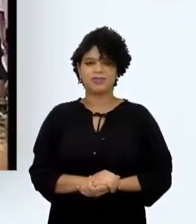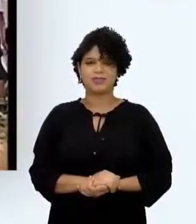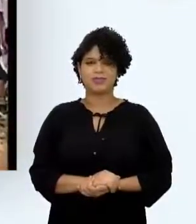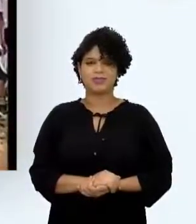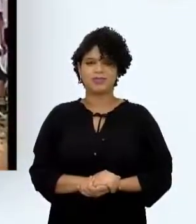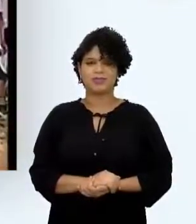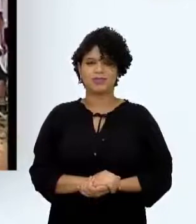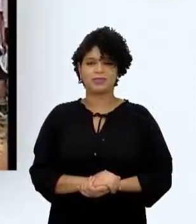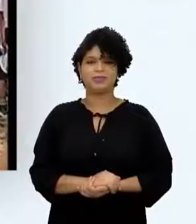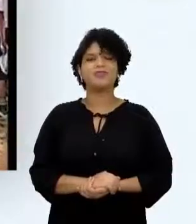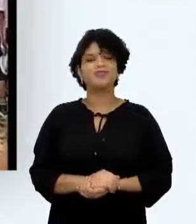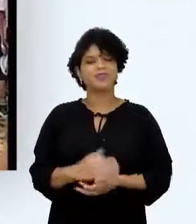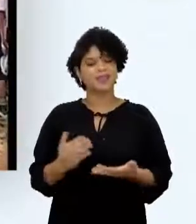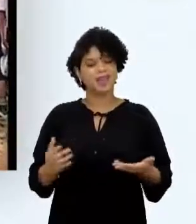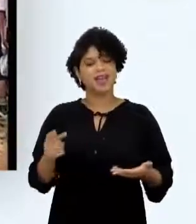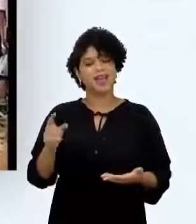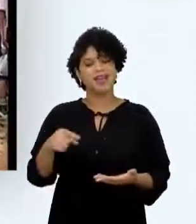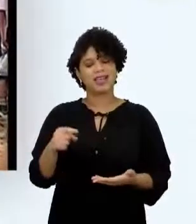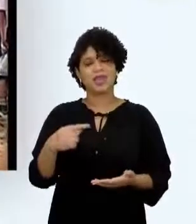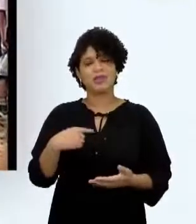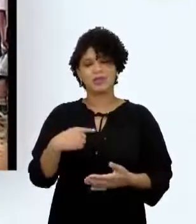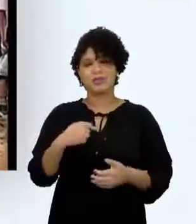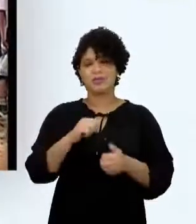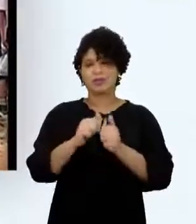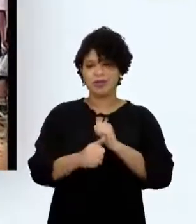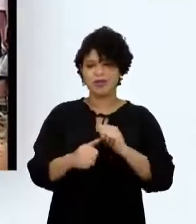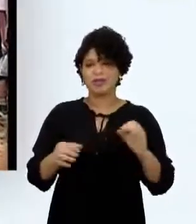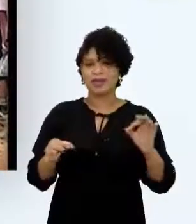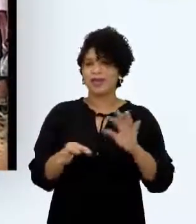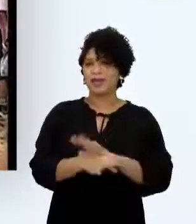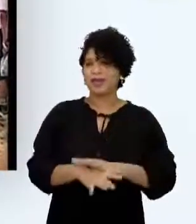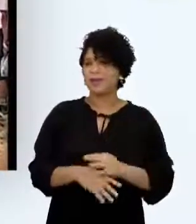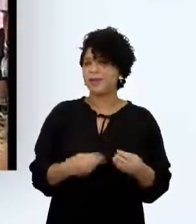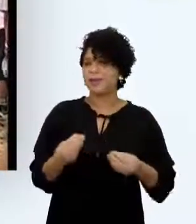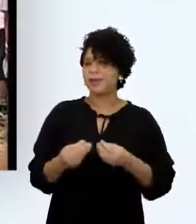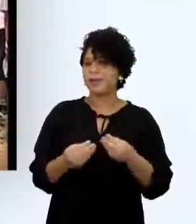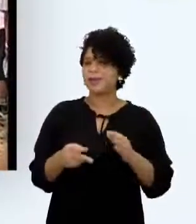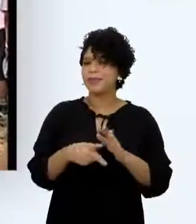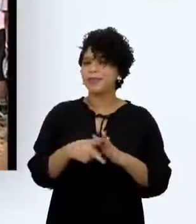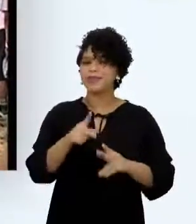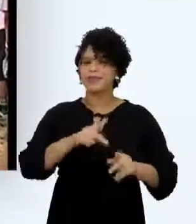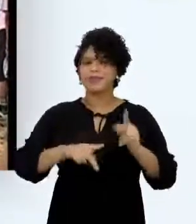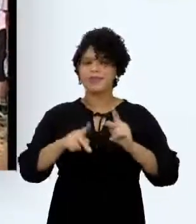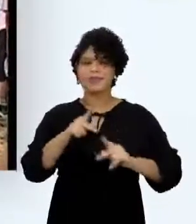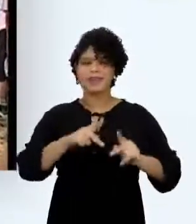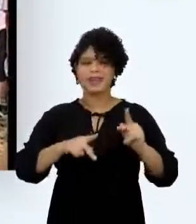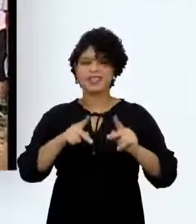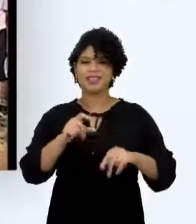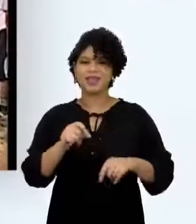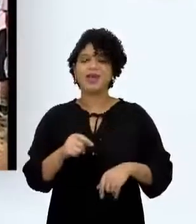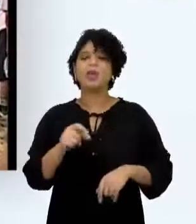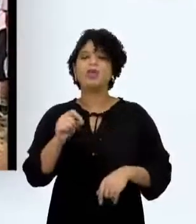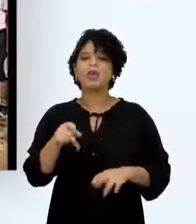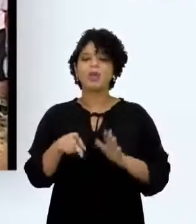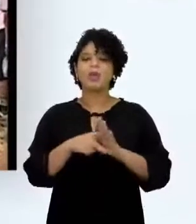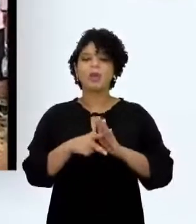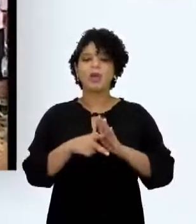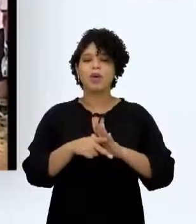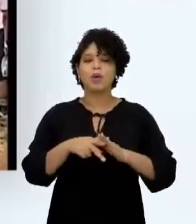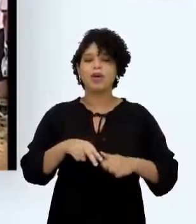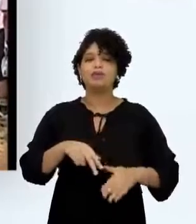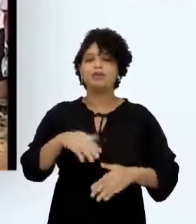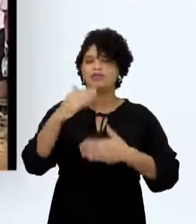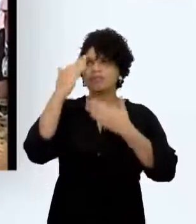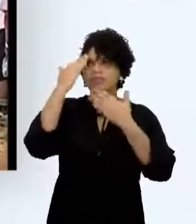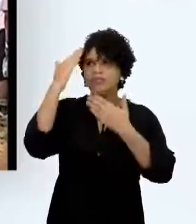E os dias aqui terminam de um jeito que só os Jogos Mundiais Indígenas conseguem terminar Sempre tem um ritual sagrado para